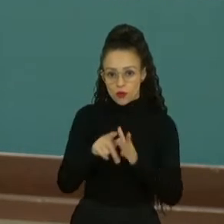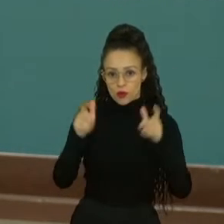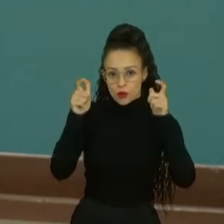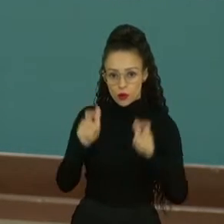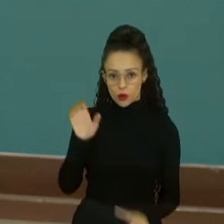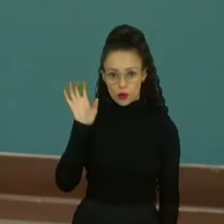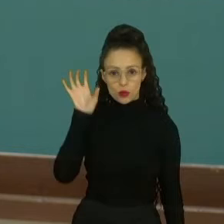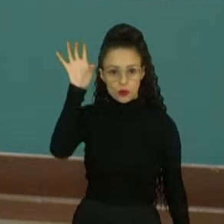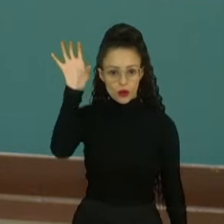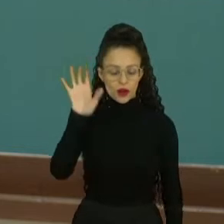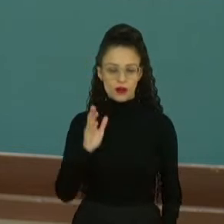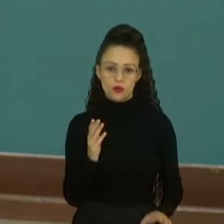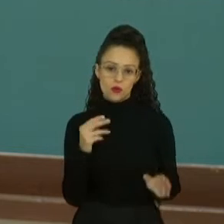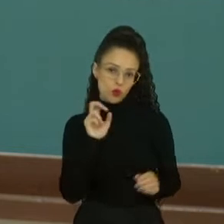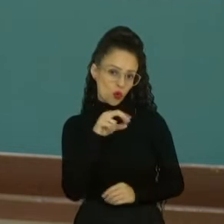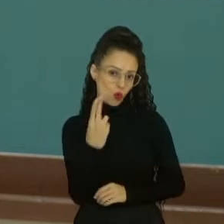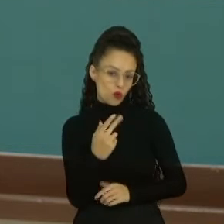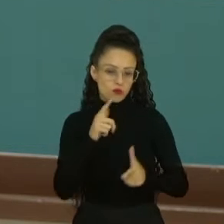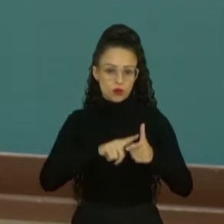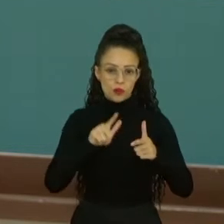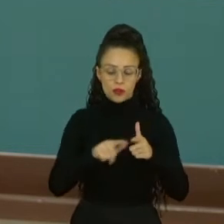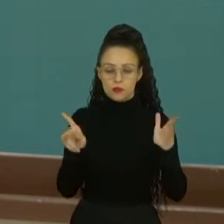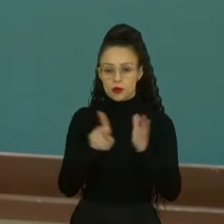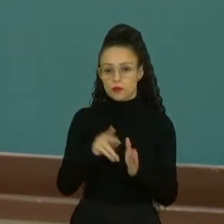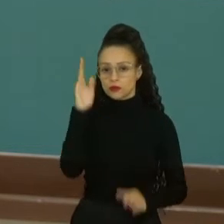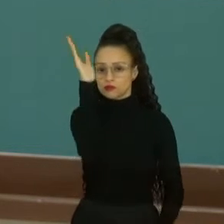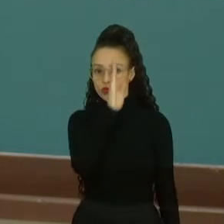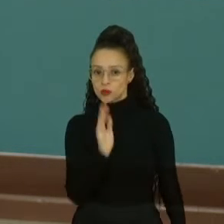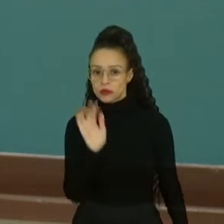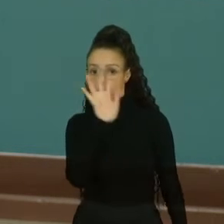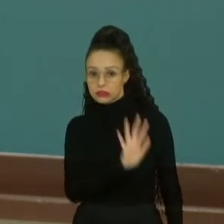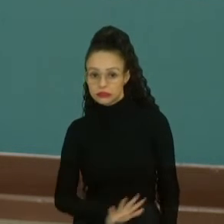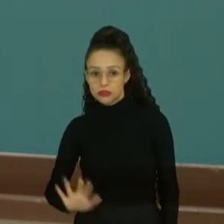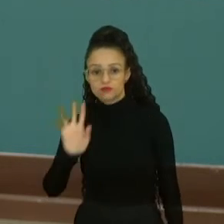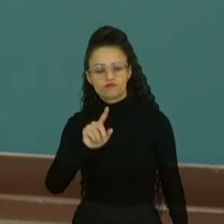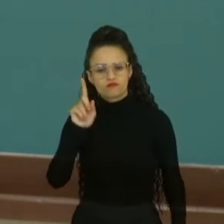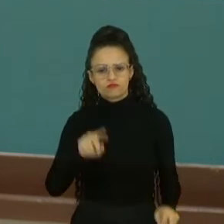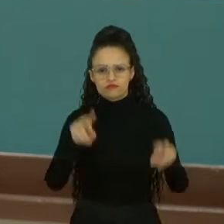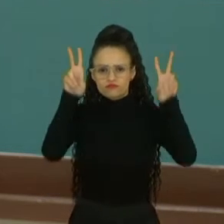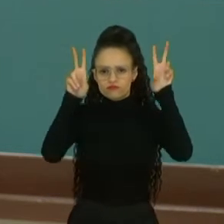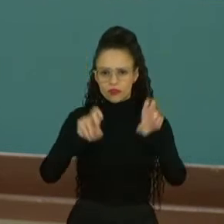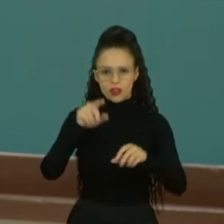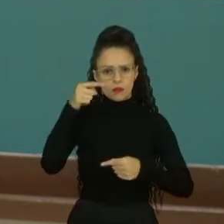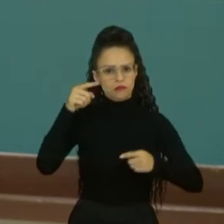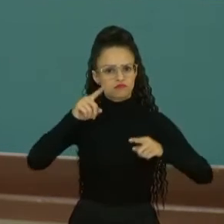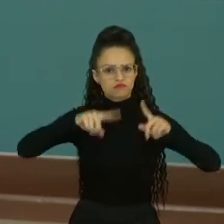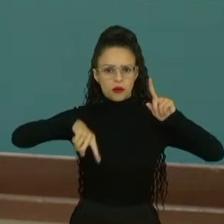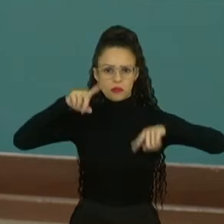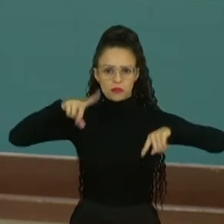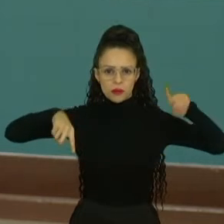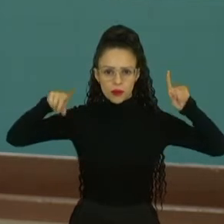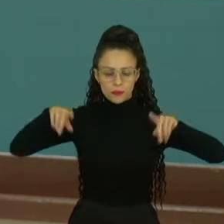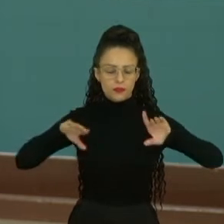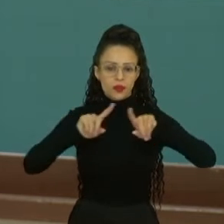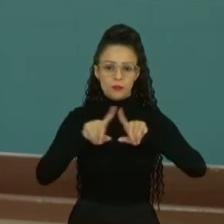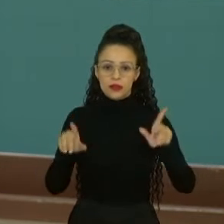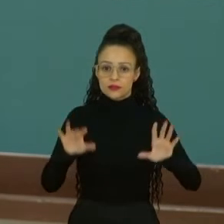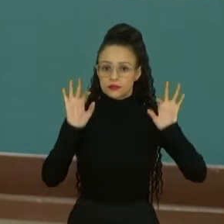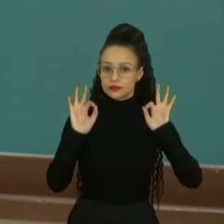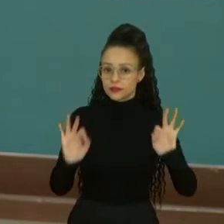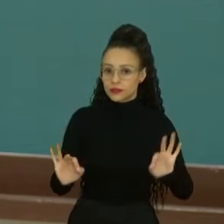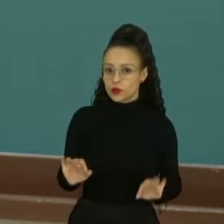talvez até mesmo pelo país como um todo. Então, os temas variam bastante, mas com certeza